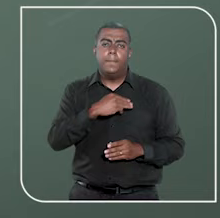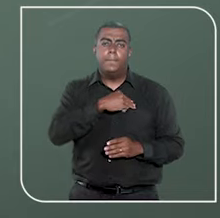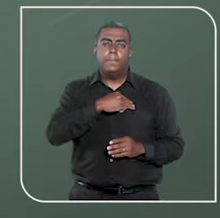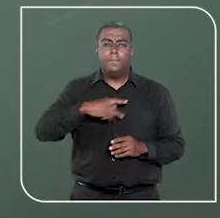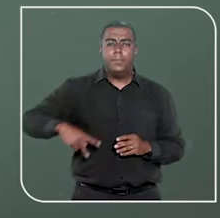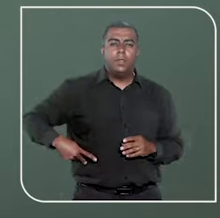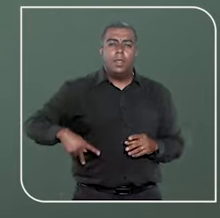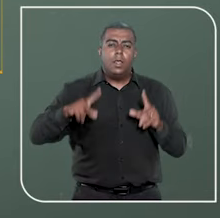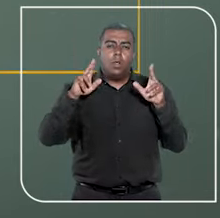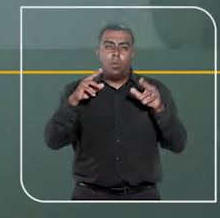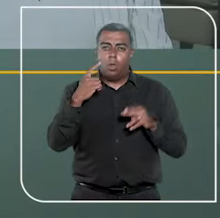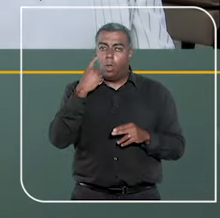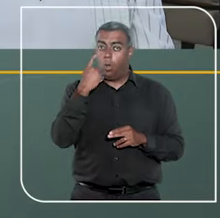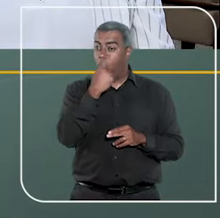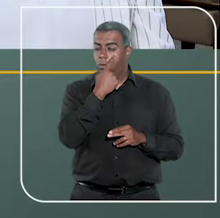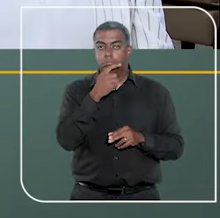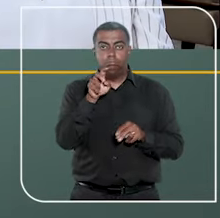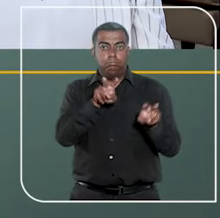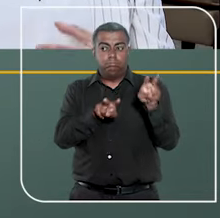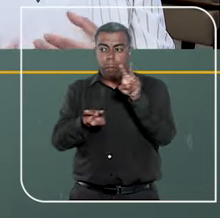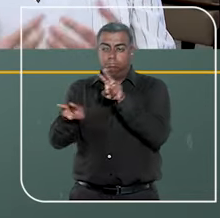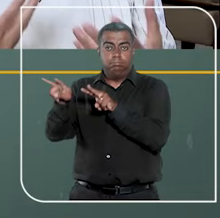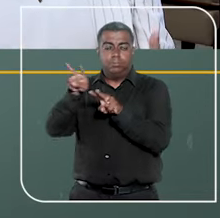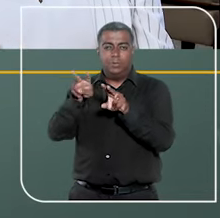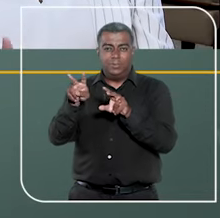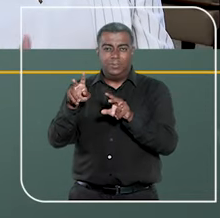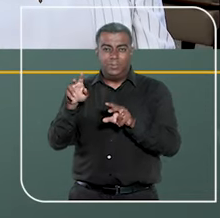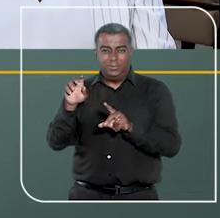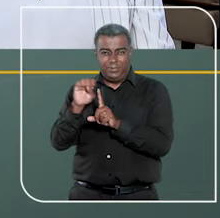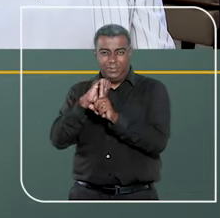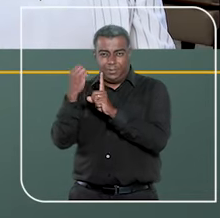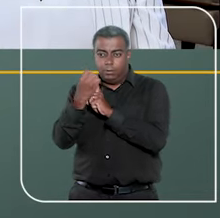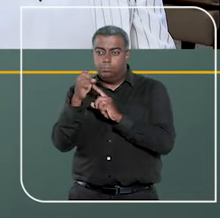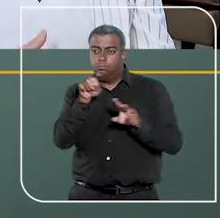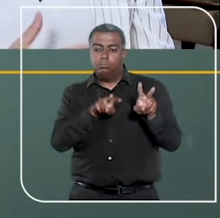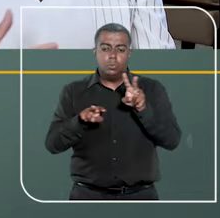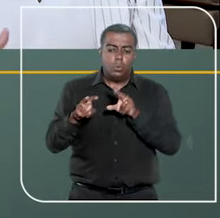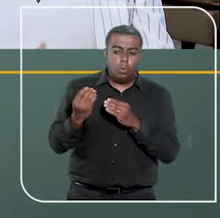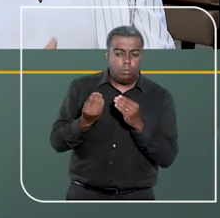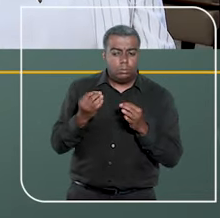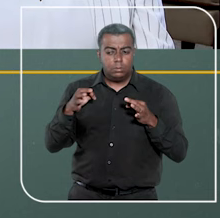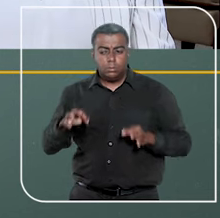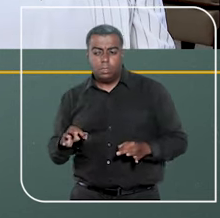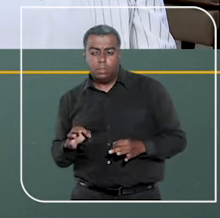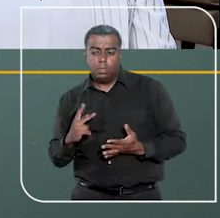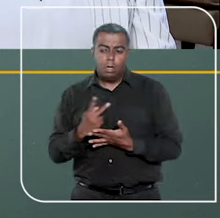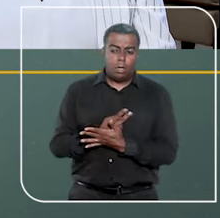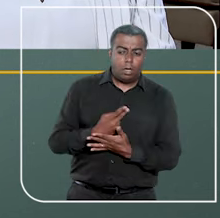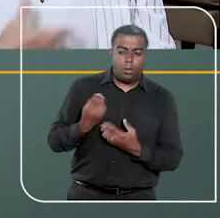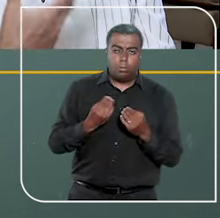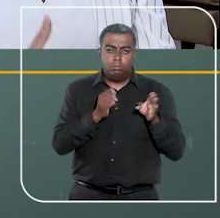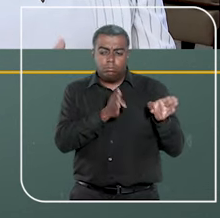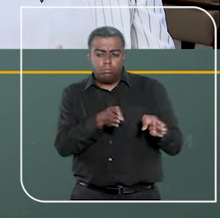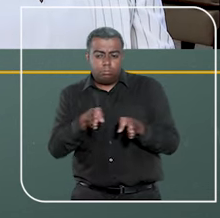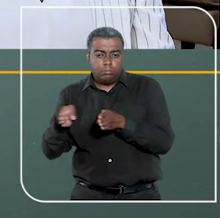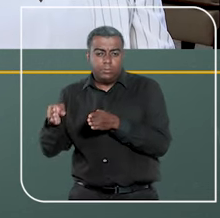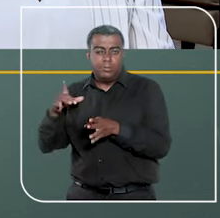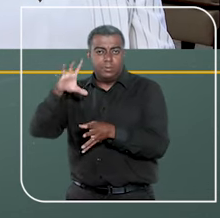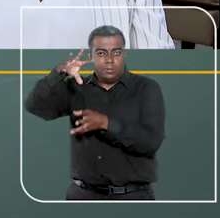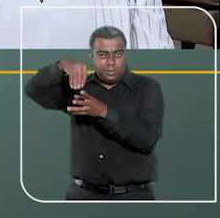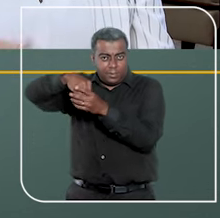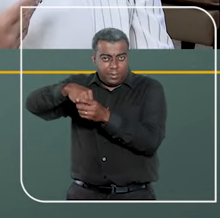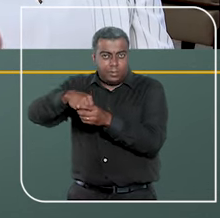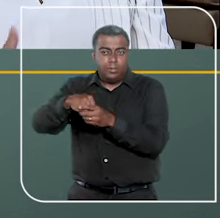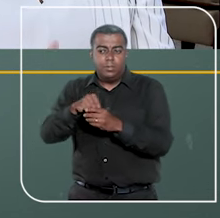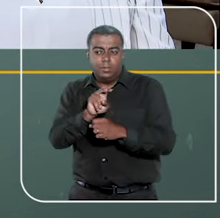fosse um olho, um olho da sociedade sobre a regularidade dos procedimentos que